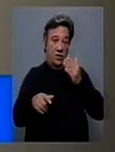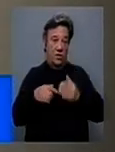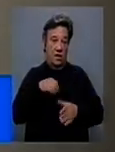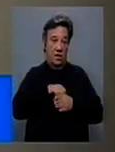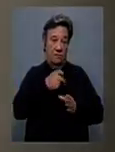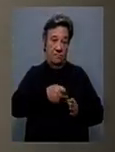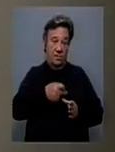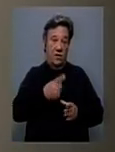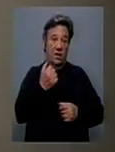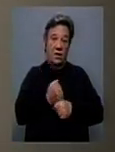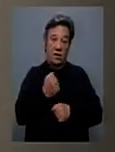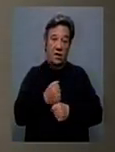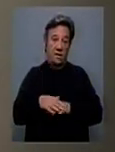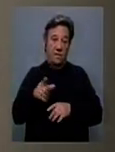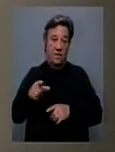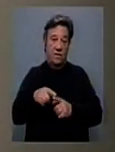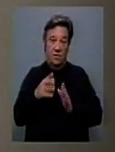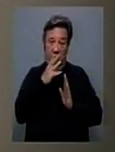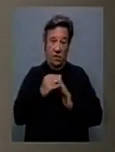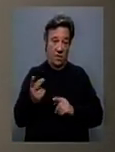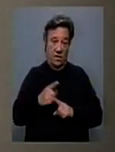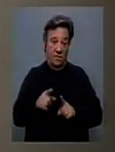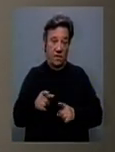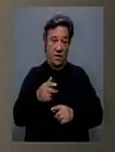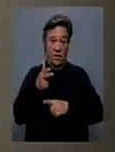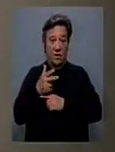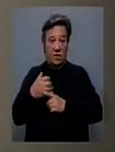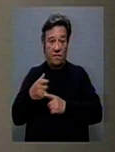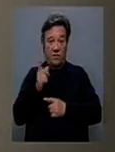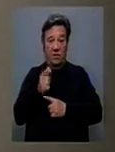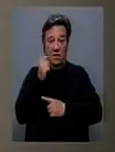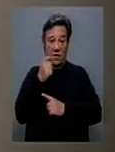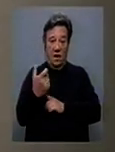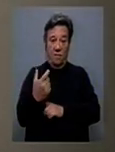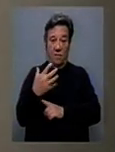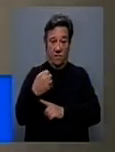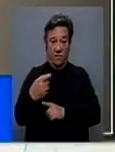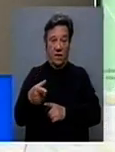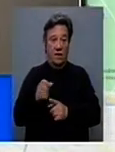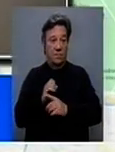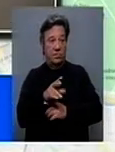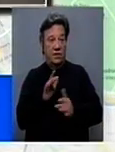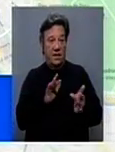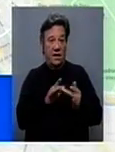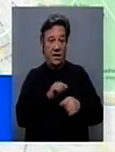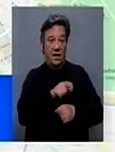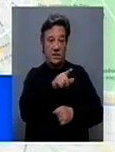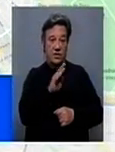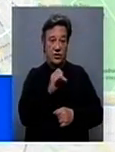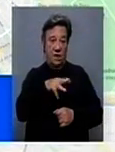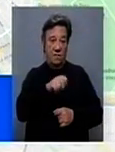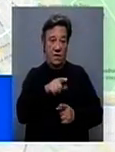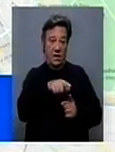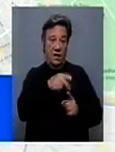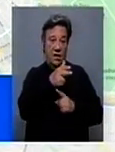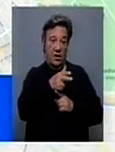quarentena e um trabalho feito em moldes diferentes. Gravado por telemóvel, enviado pela internet para a casa do Jaime Guilherme, o repórter